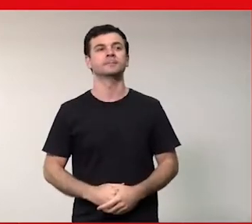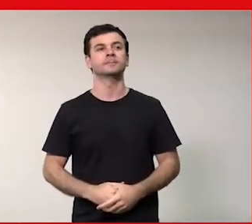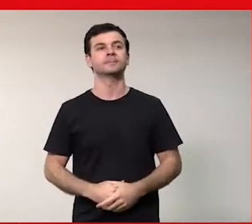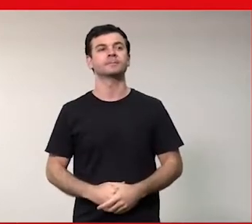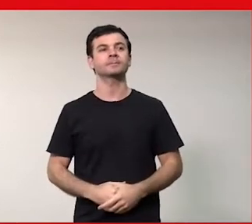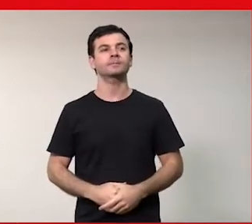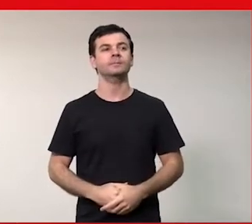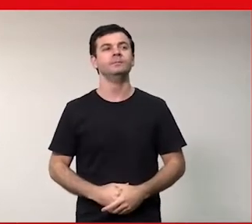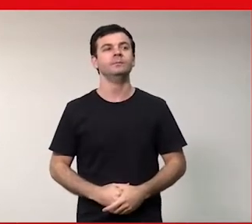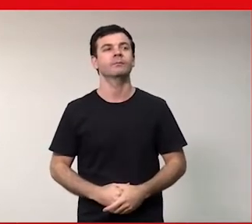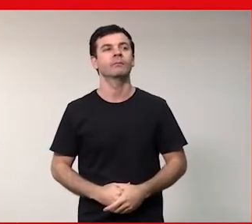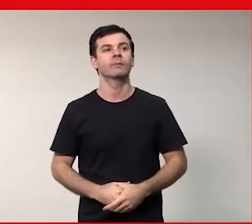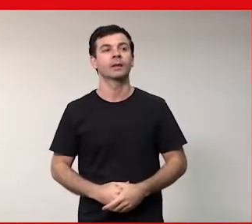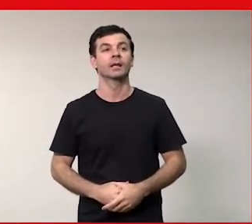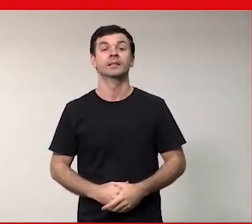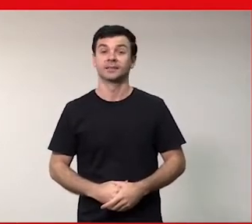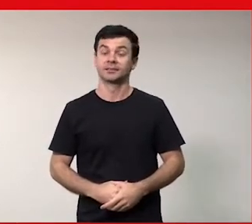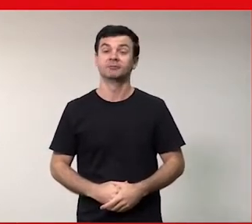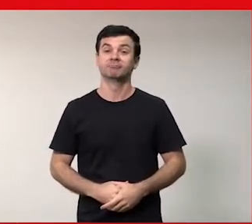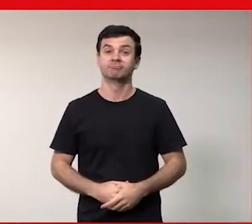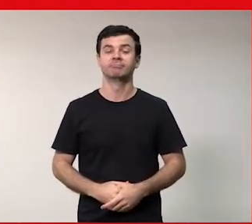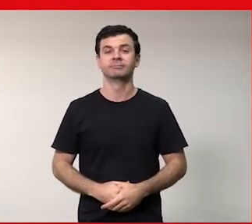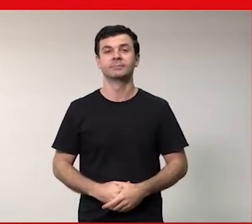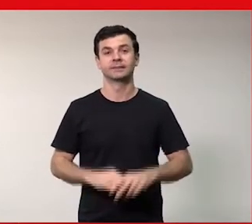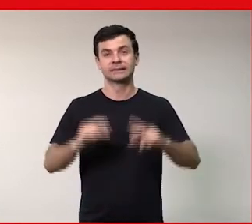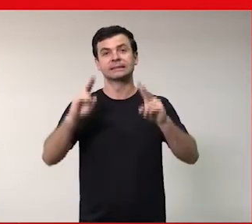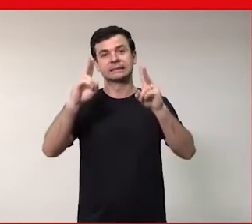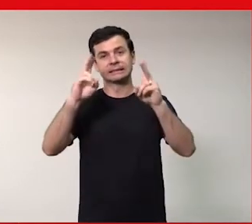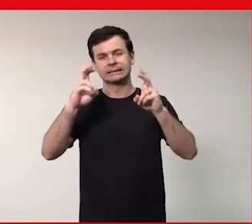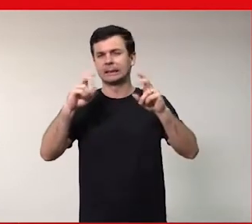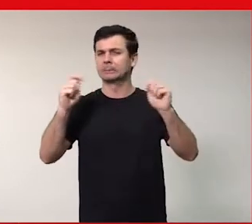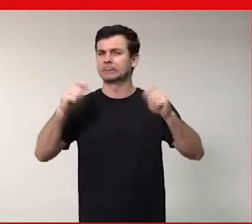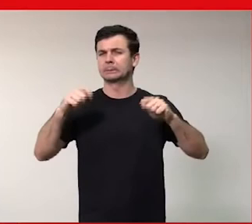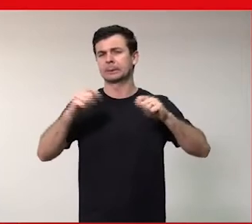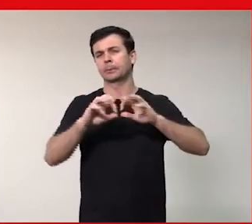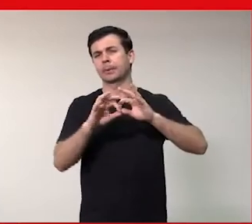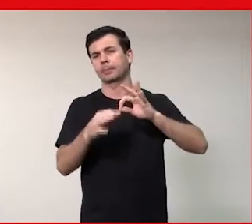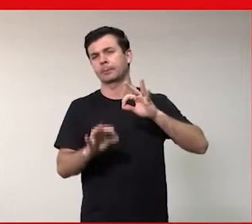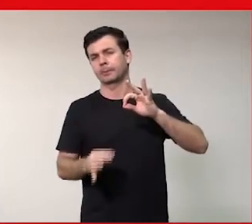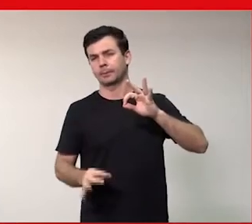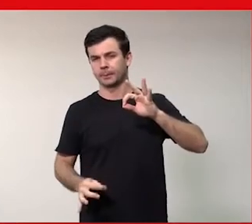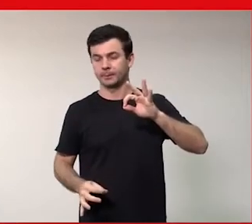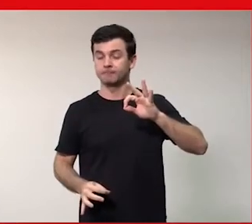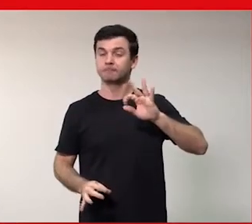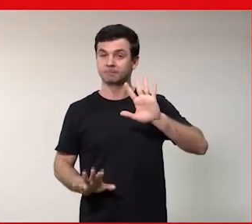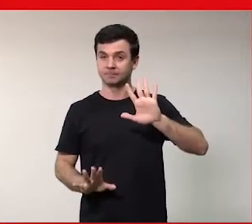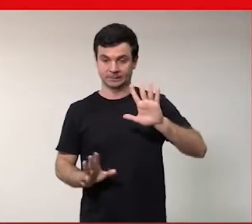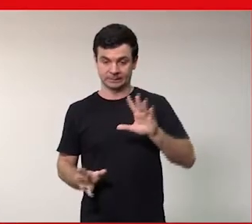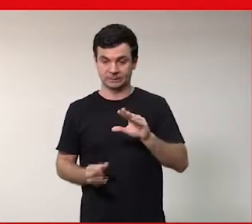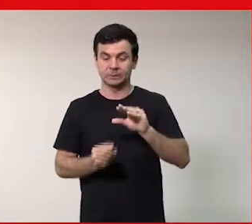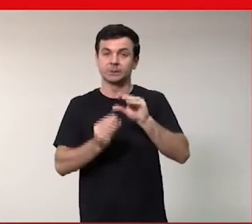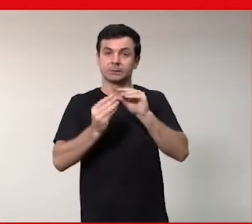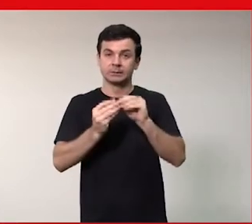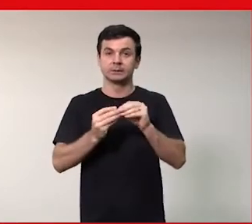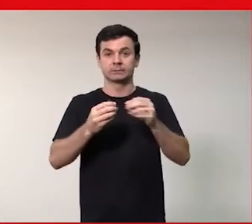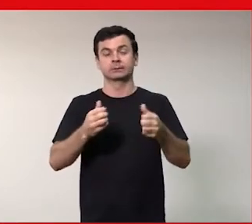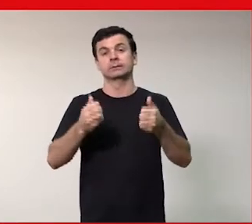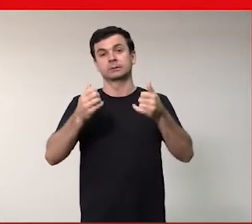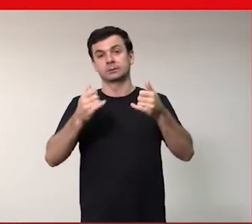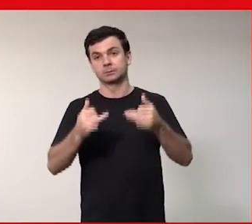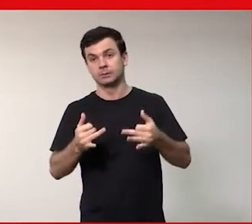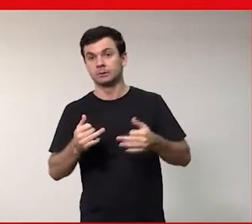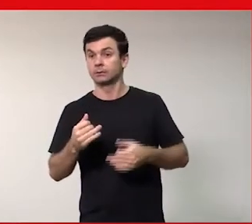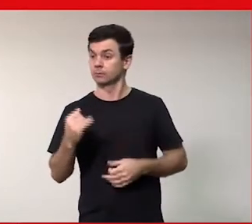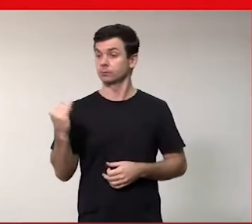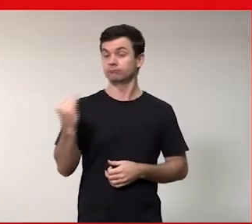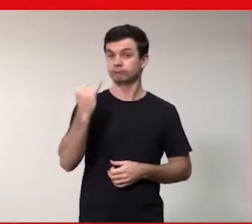considerações nossa esse assunto acho que renderia até bastante mas algo que eu acho que